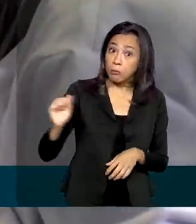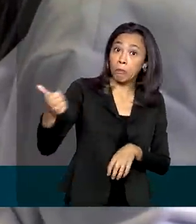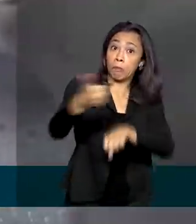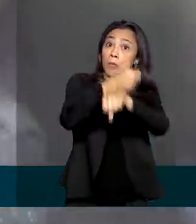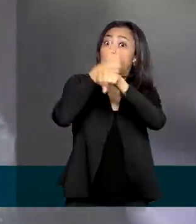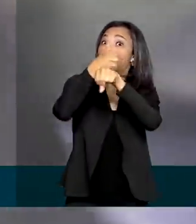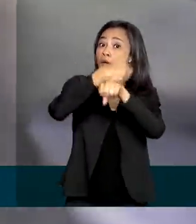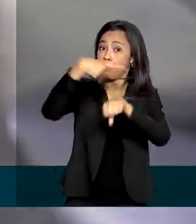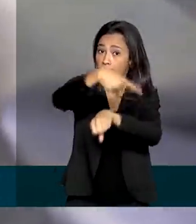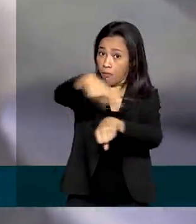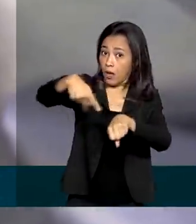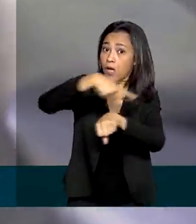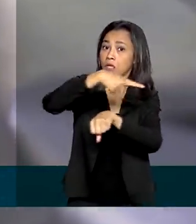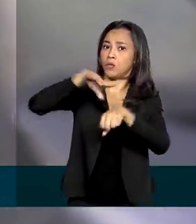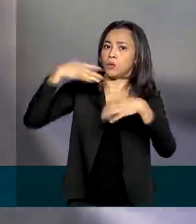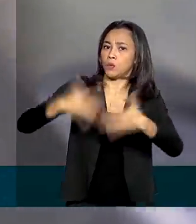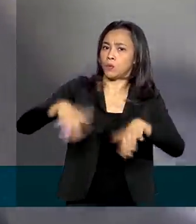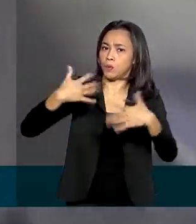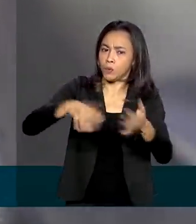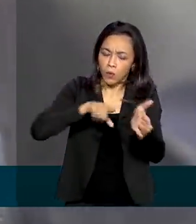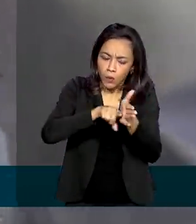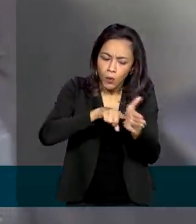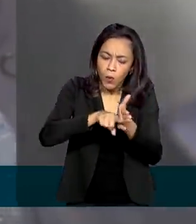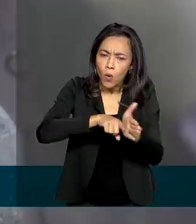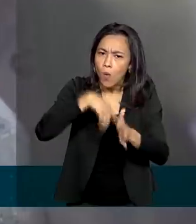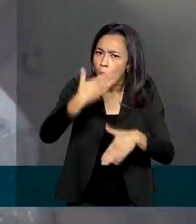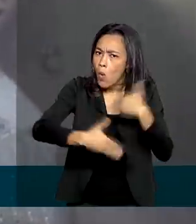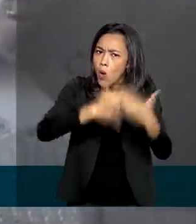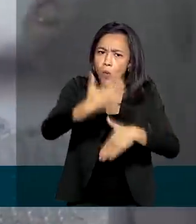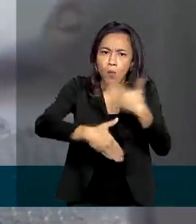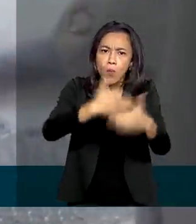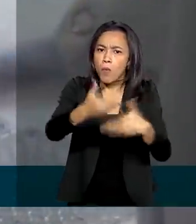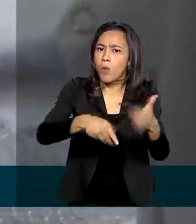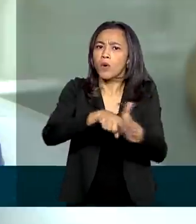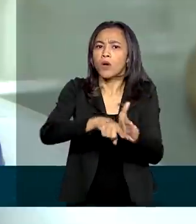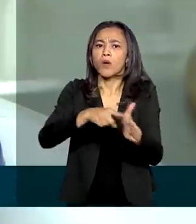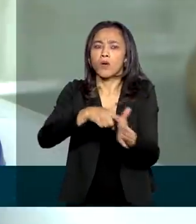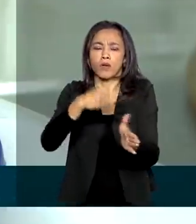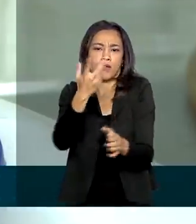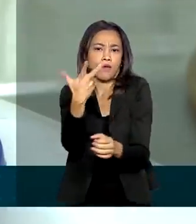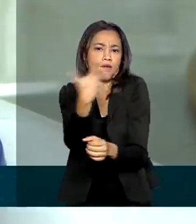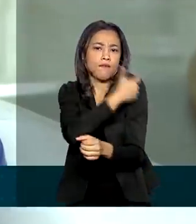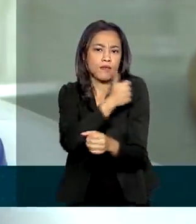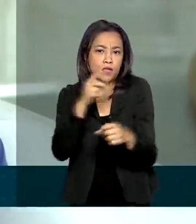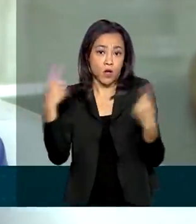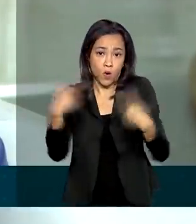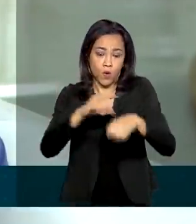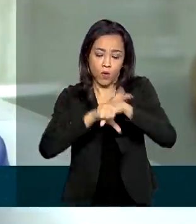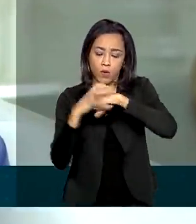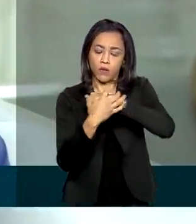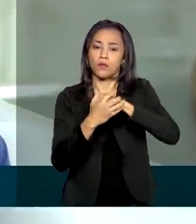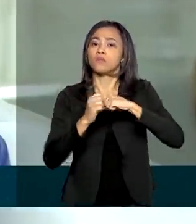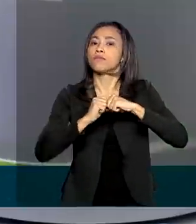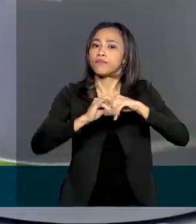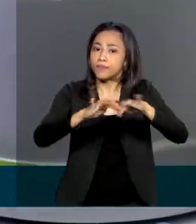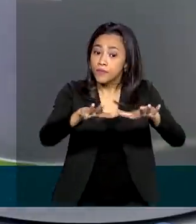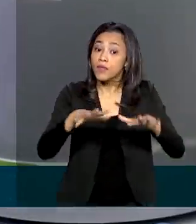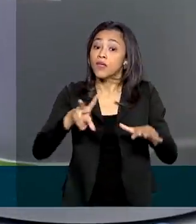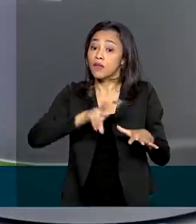liderança no desenvolvimento da vacina contra a Covid-19 e vai acumular avanços com a